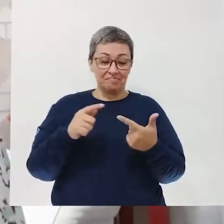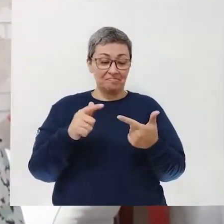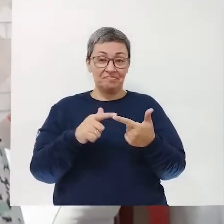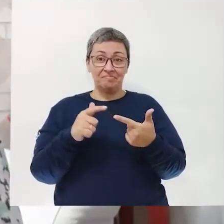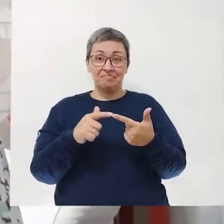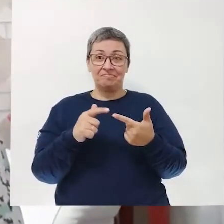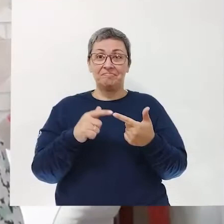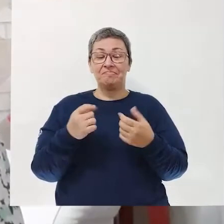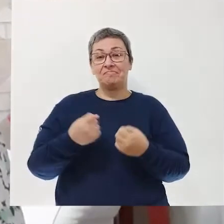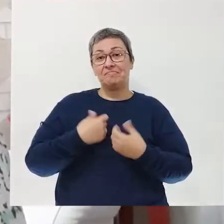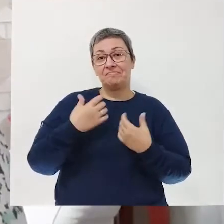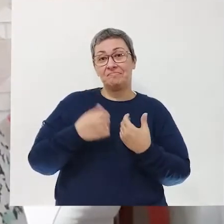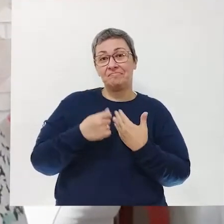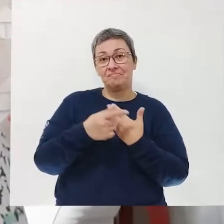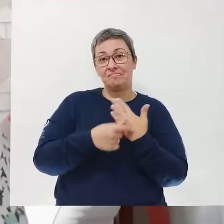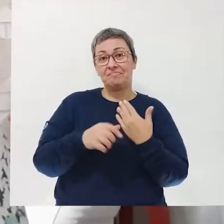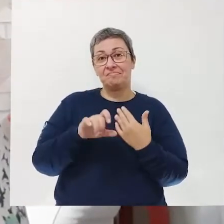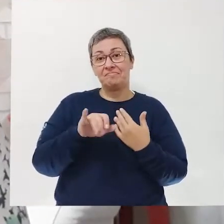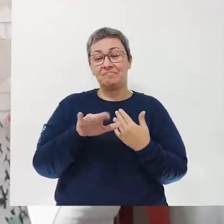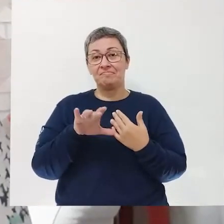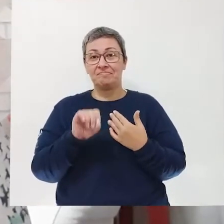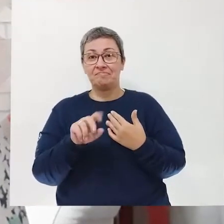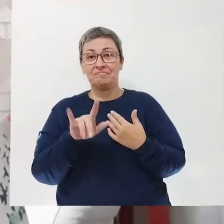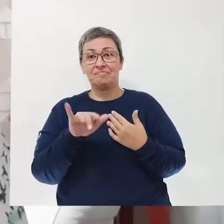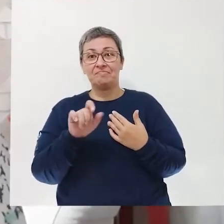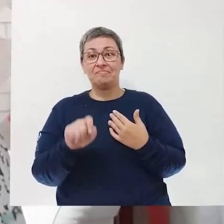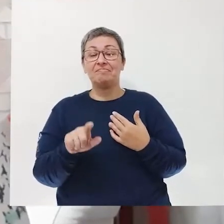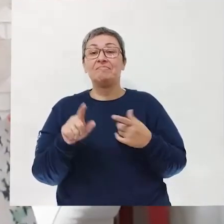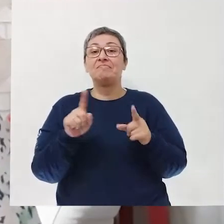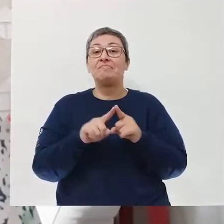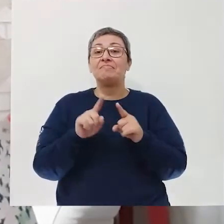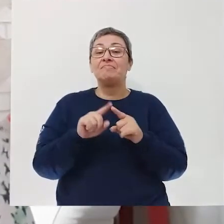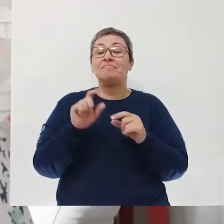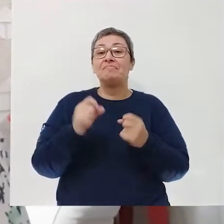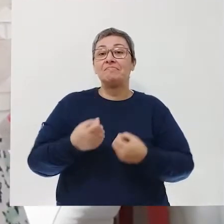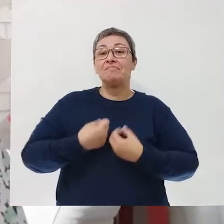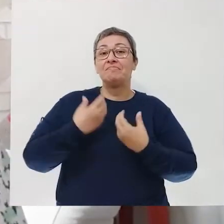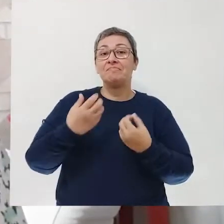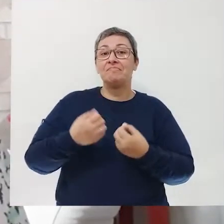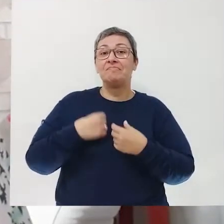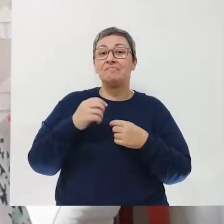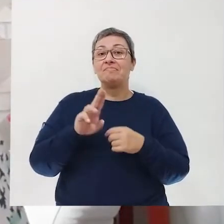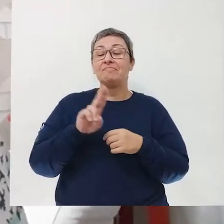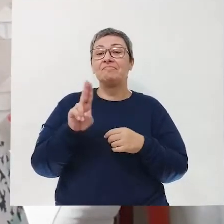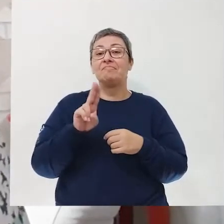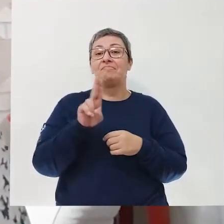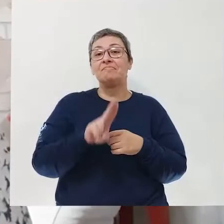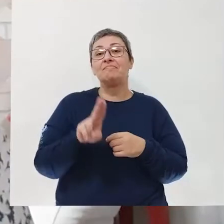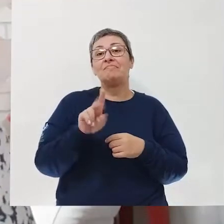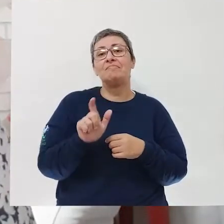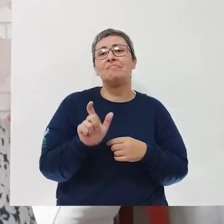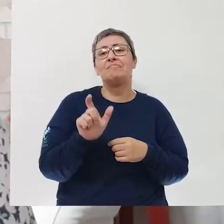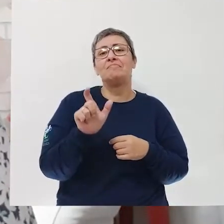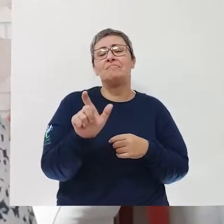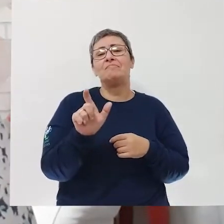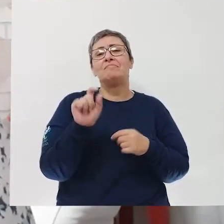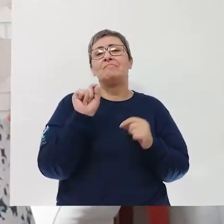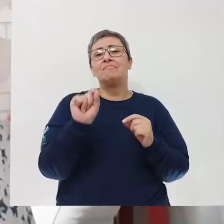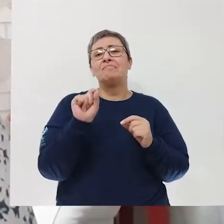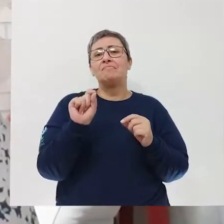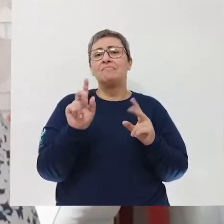O segundo poema do poeta Sérgio Vaz, eu quero mostrar para vocês, é um poema sobre o uso das palavras